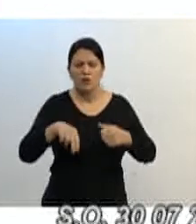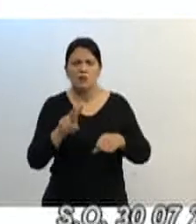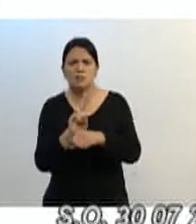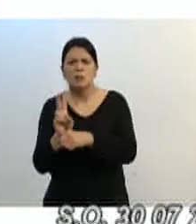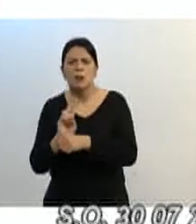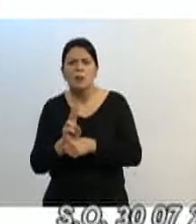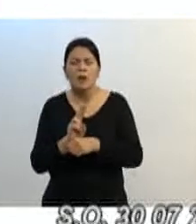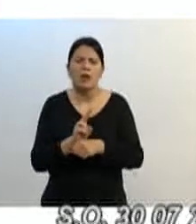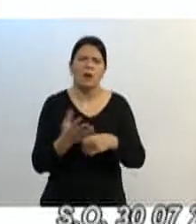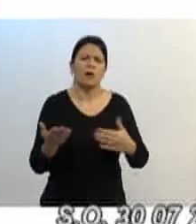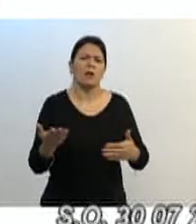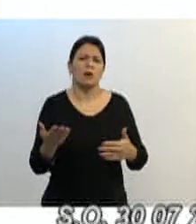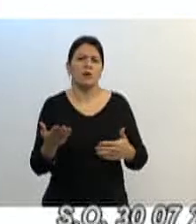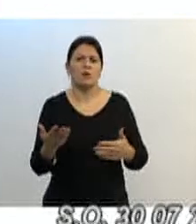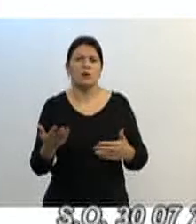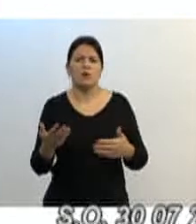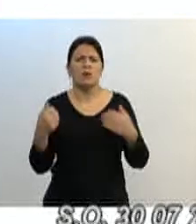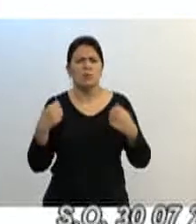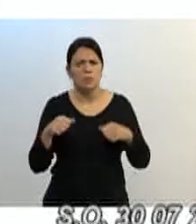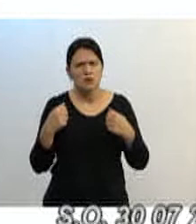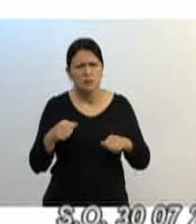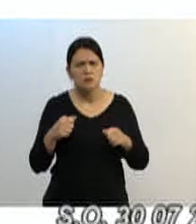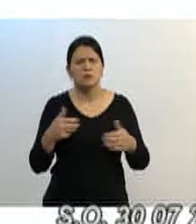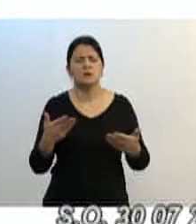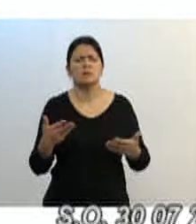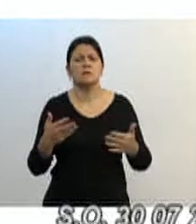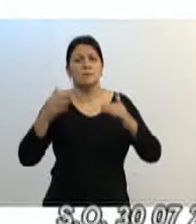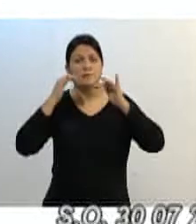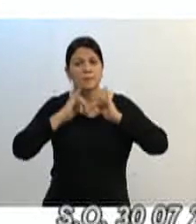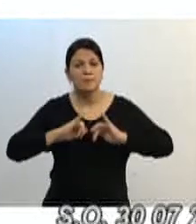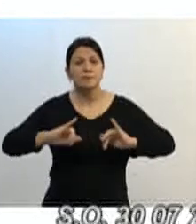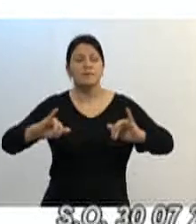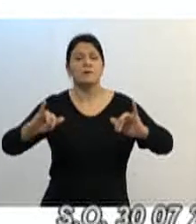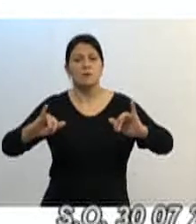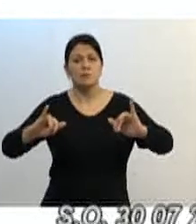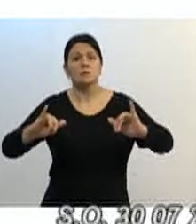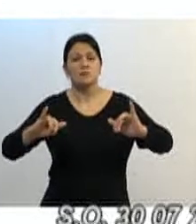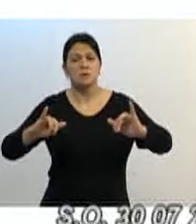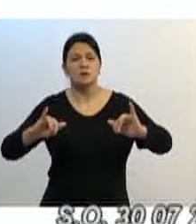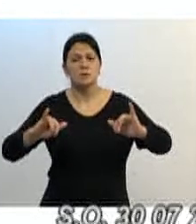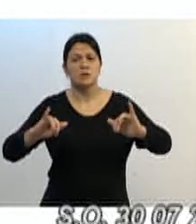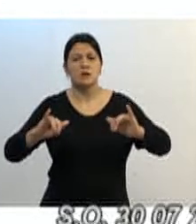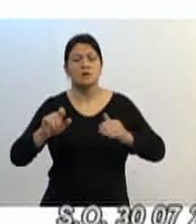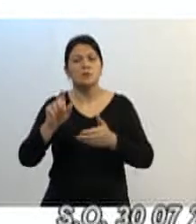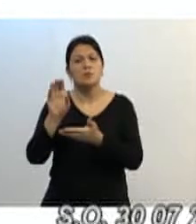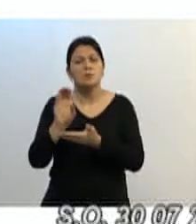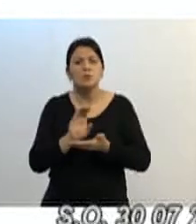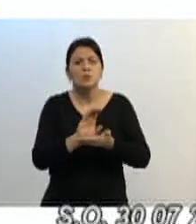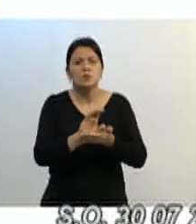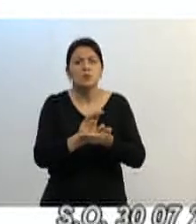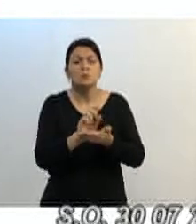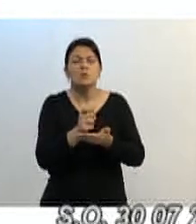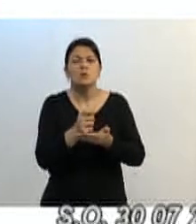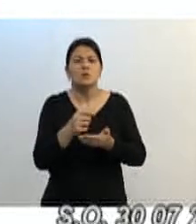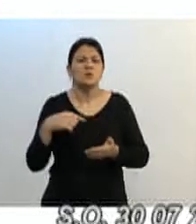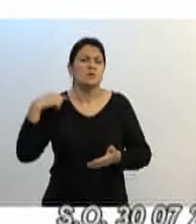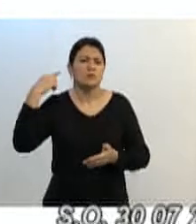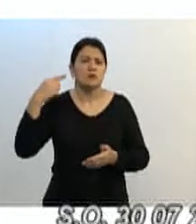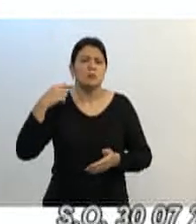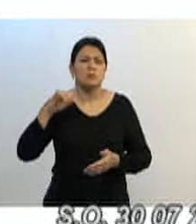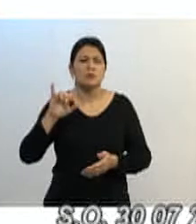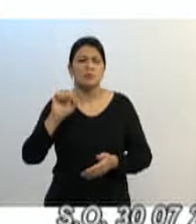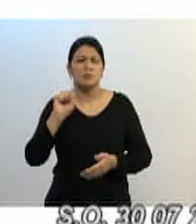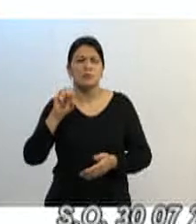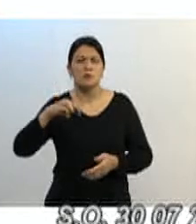nesse sentido, fazer um levantamento minucioso, foi anunciado agora no recurso do deputado Ismael, mais